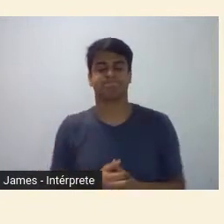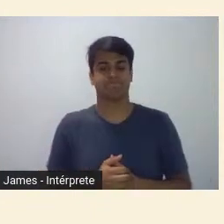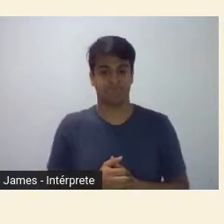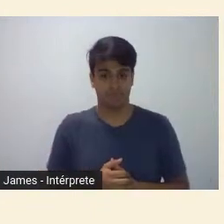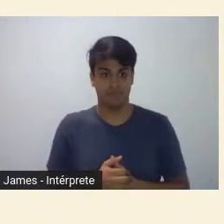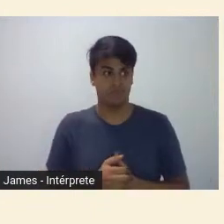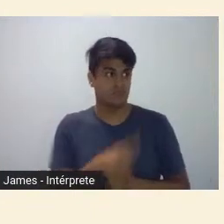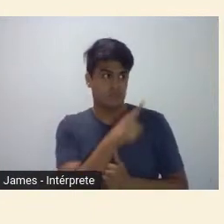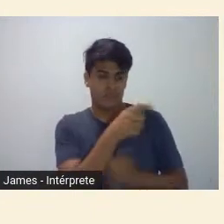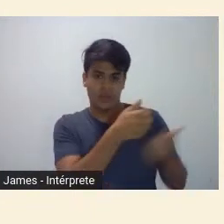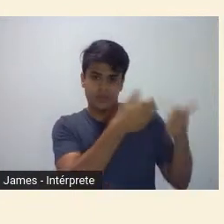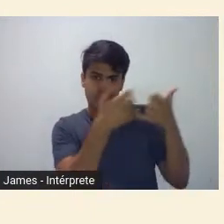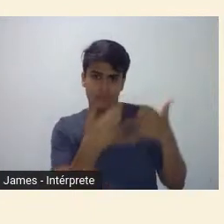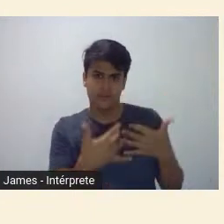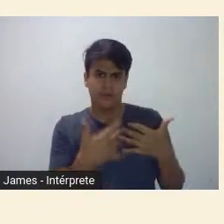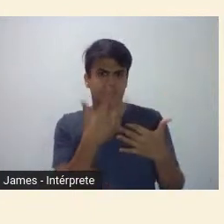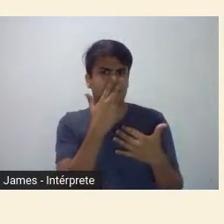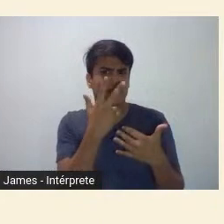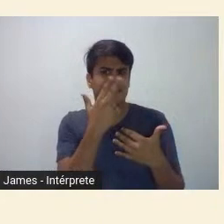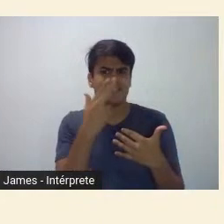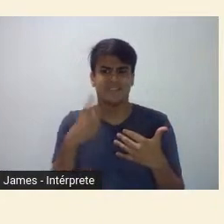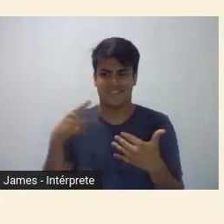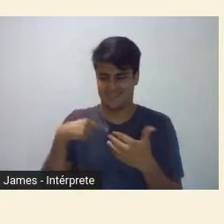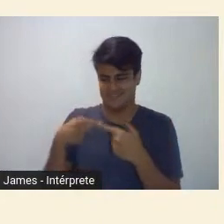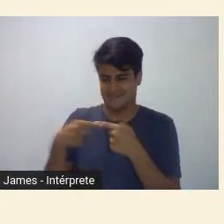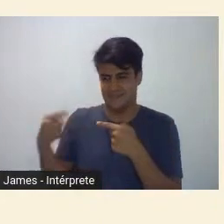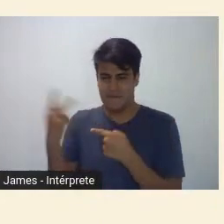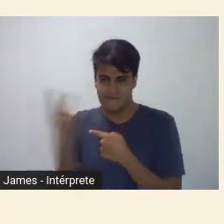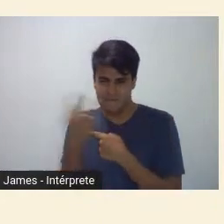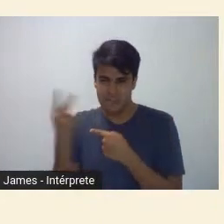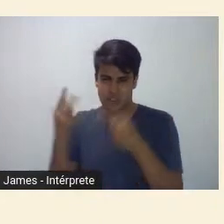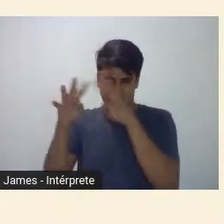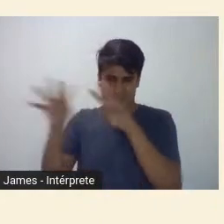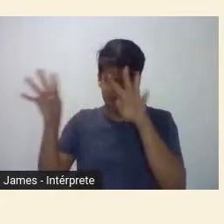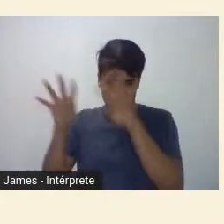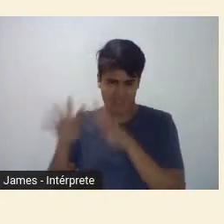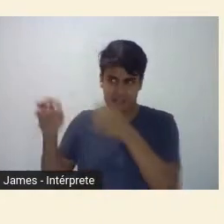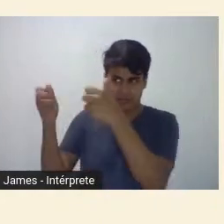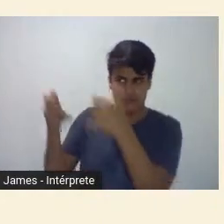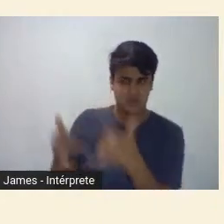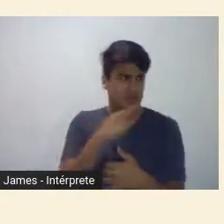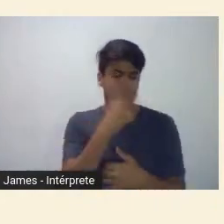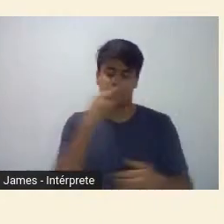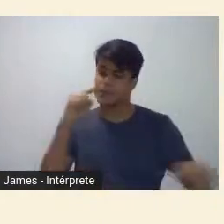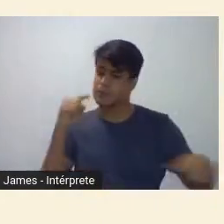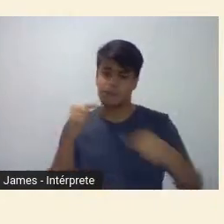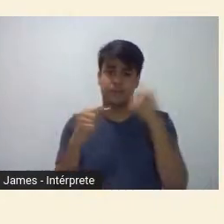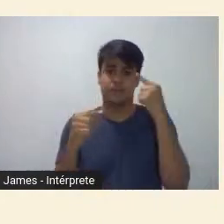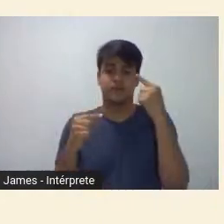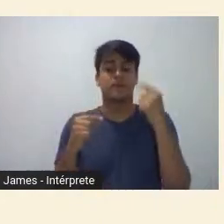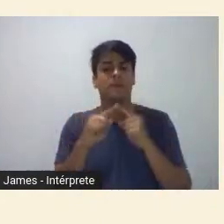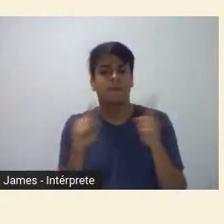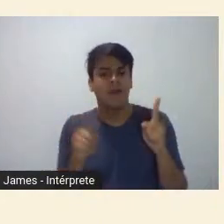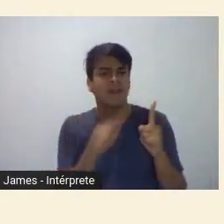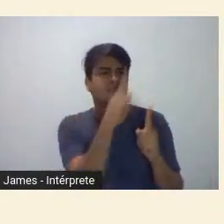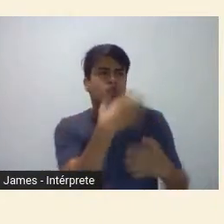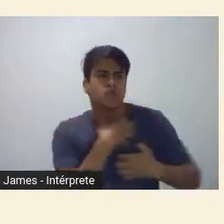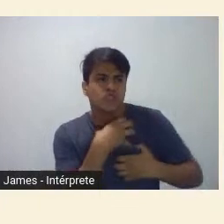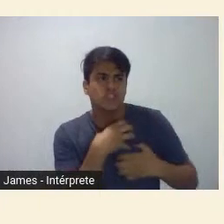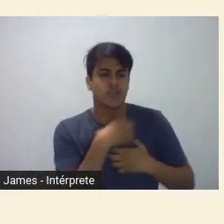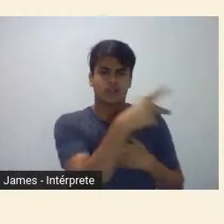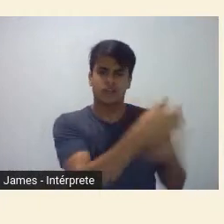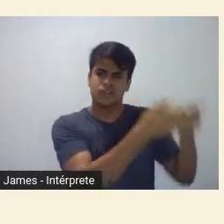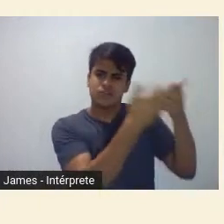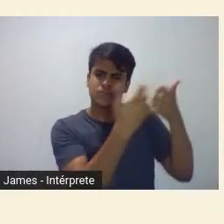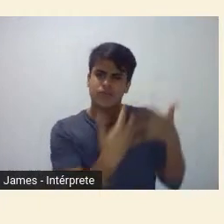oposto ao que ocorreu no teatro municipal em 1922 a forma o modelo de um evento de intervenção estética amarrando